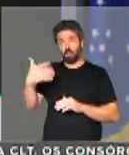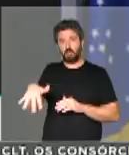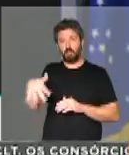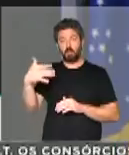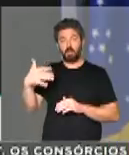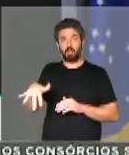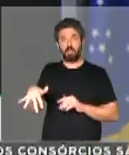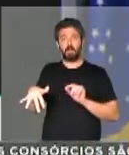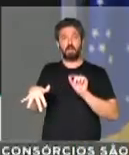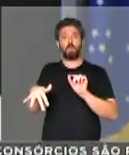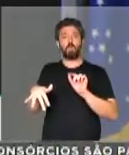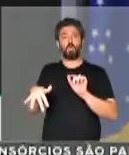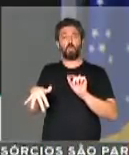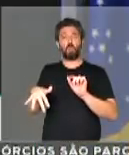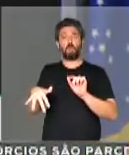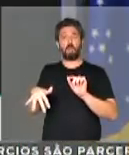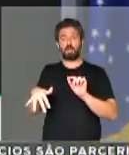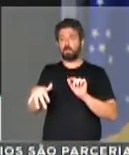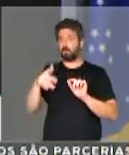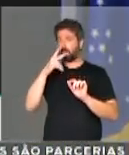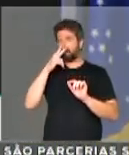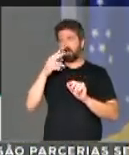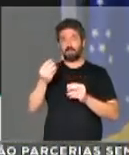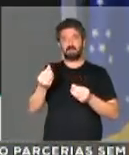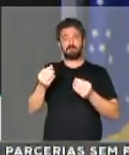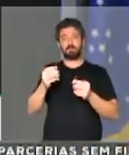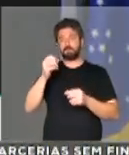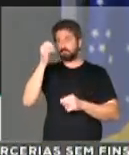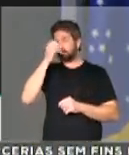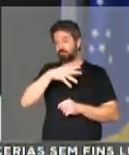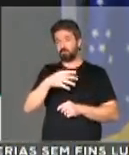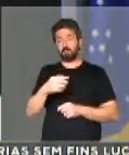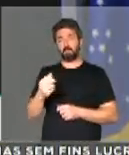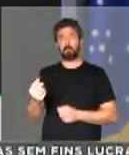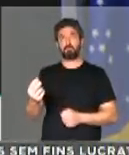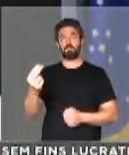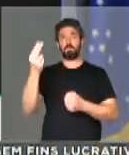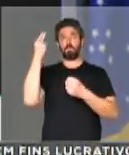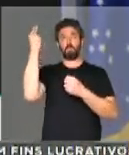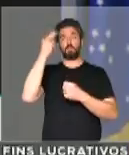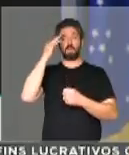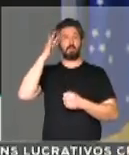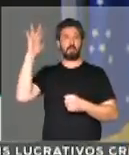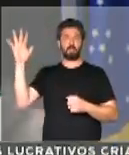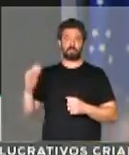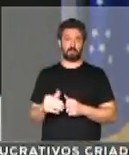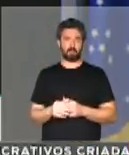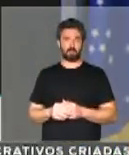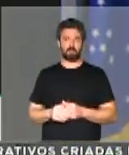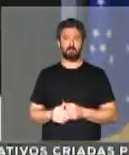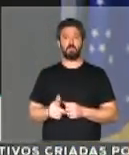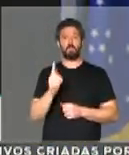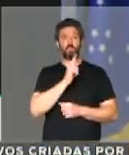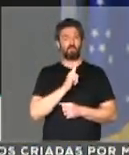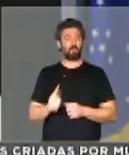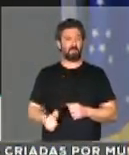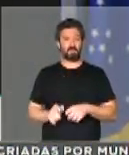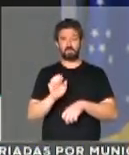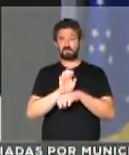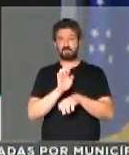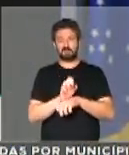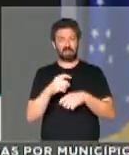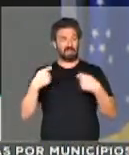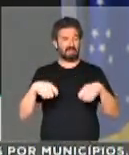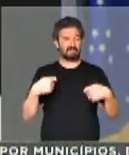chega a ser mais do que imoral, incompreensível diante de um Estado que tem tanta carência, que tem tanta